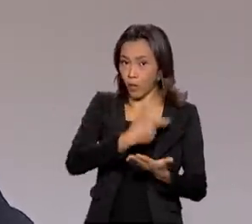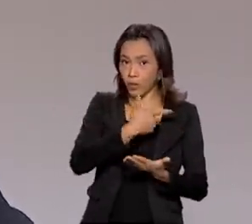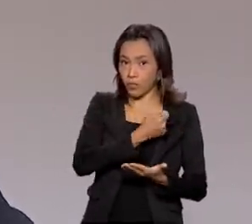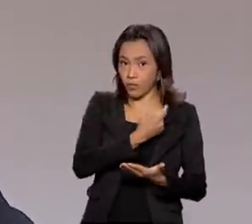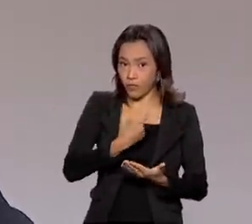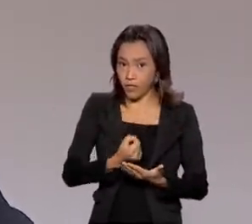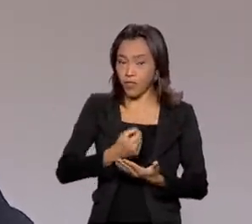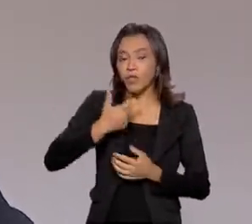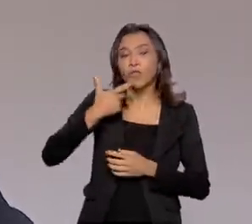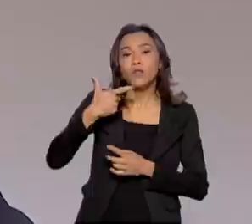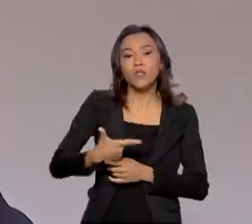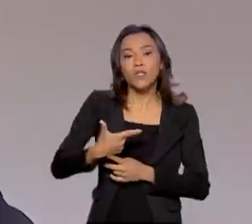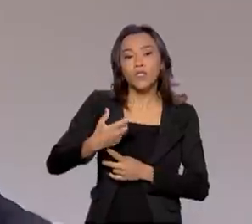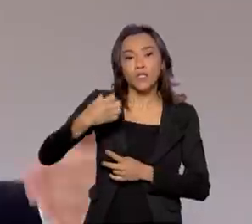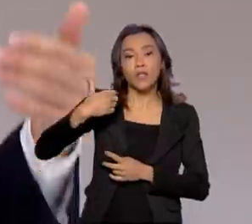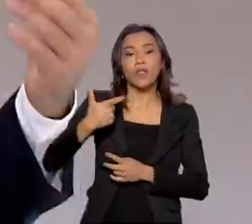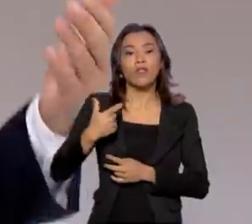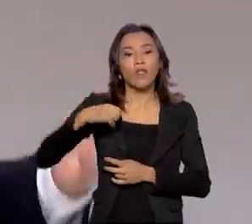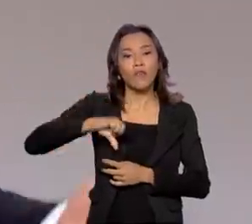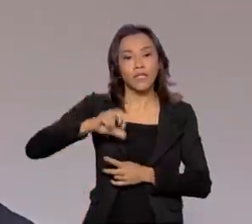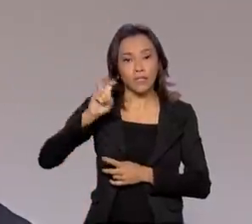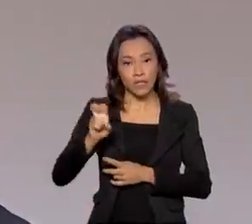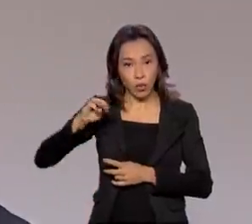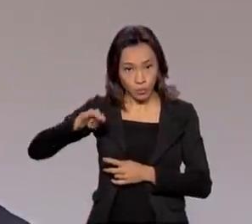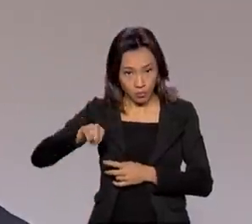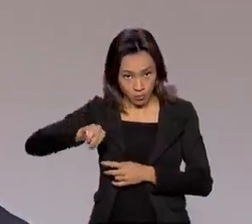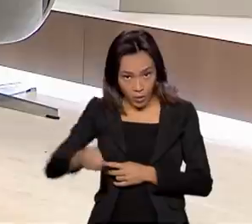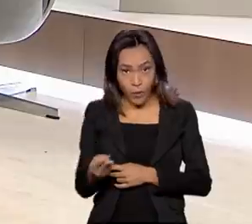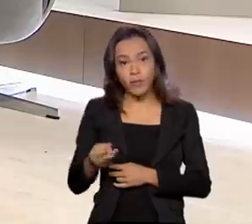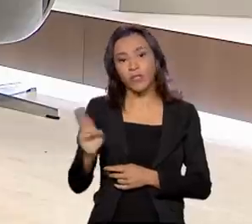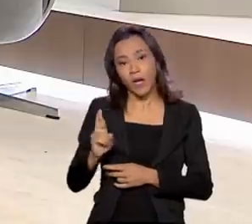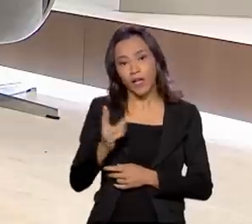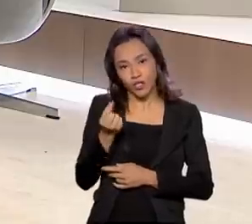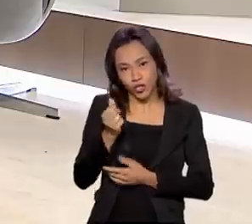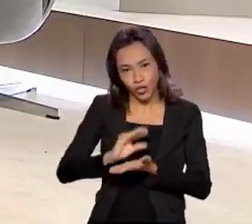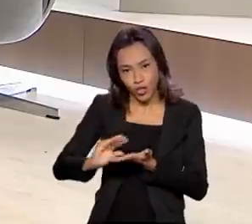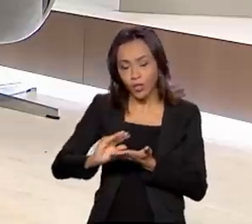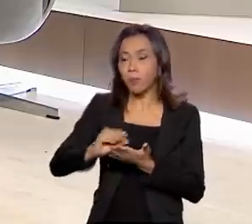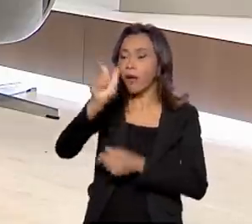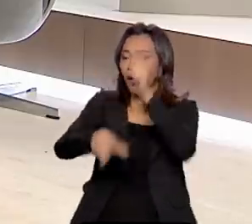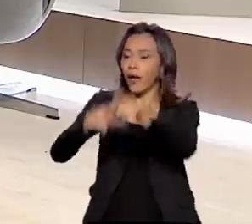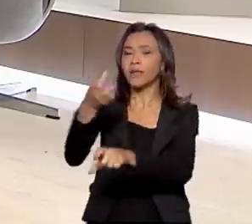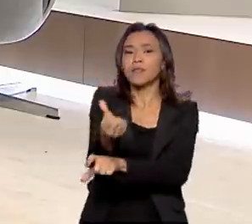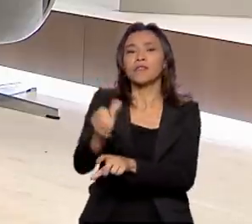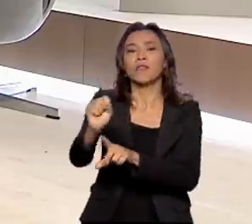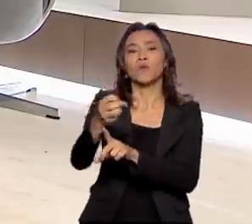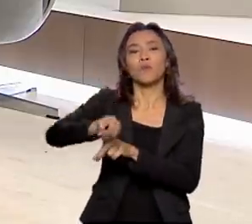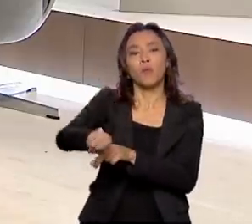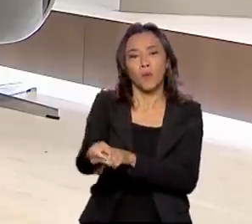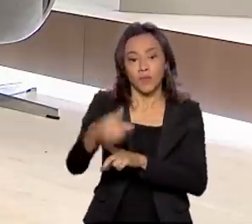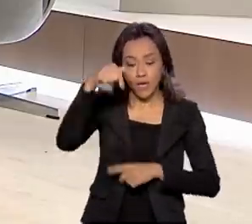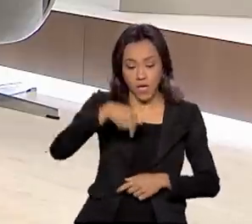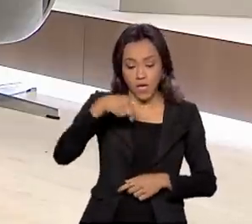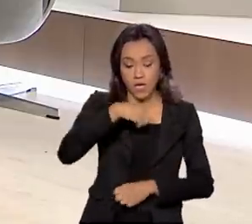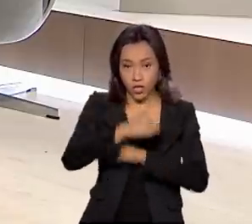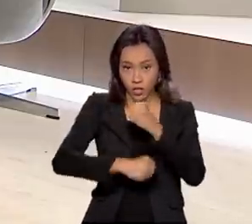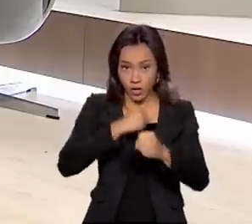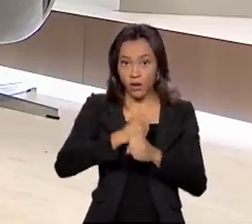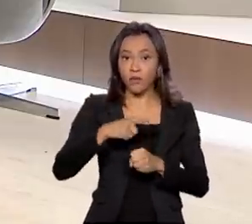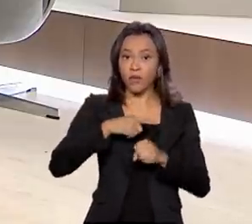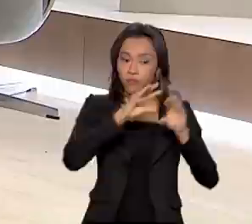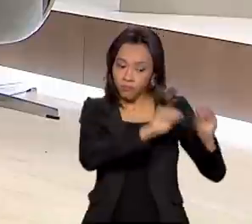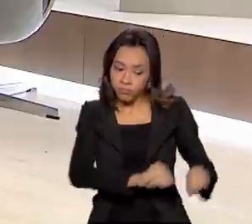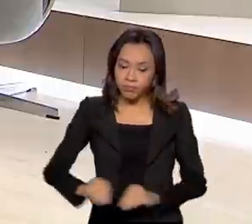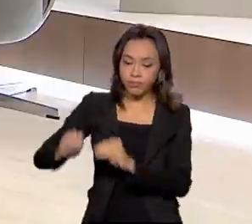295 bilhões de reais para 68 milhões de pessoas. Nesse ano, houve a prorrogação do benefício e mais